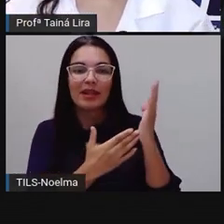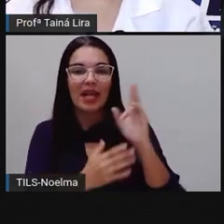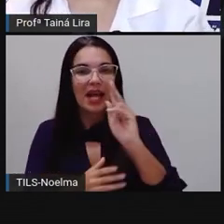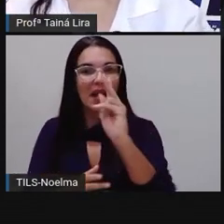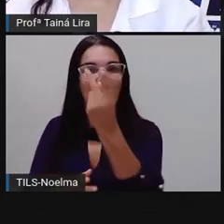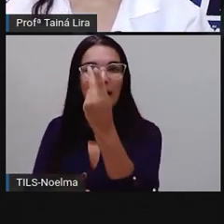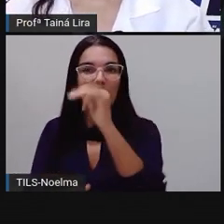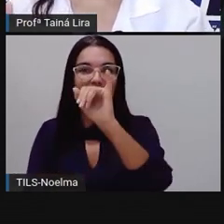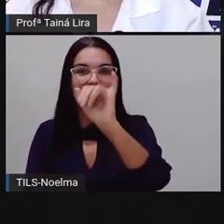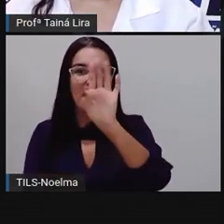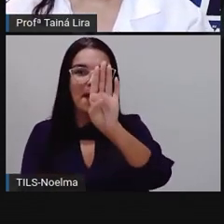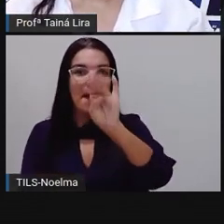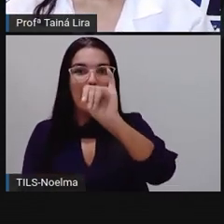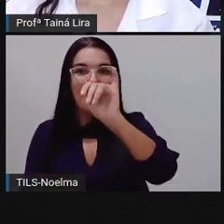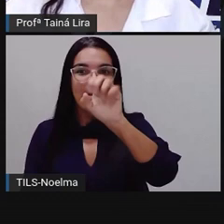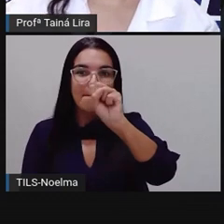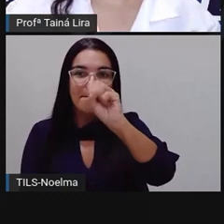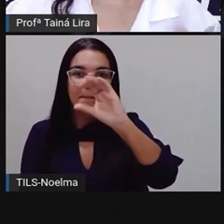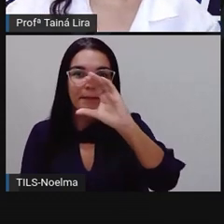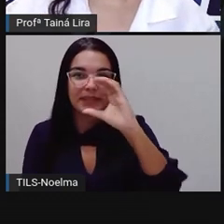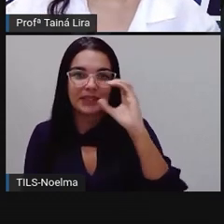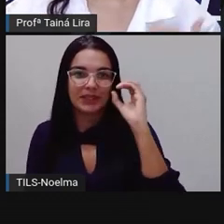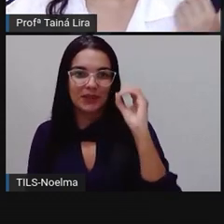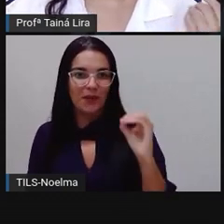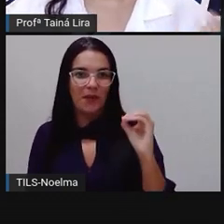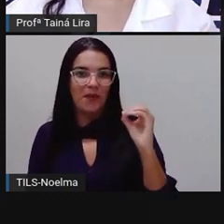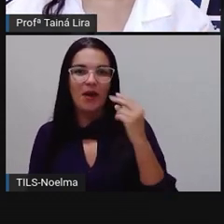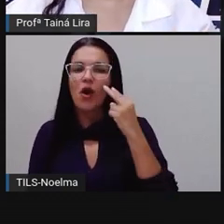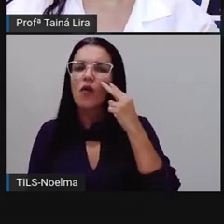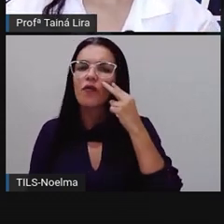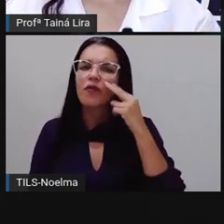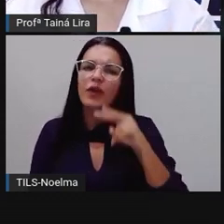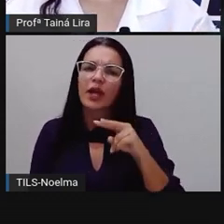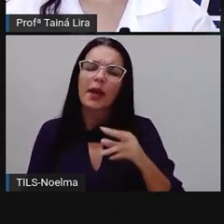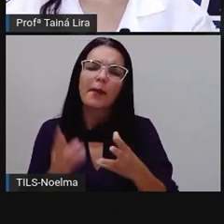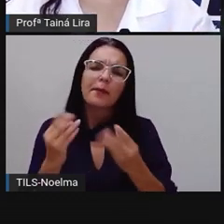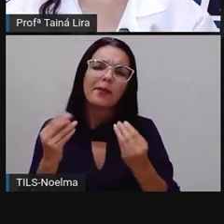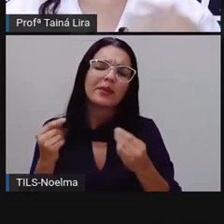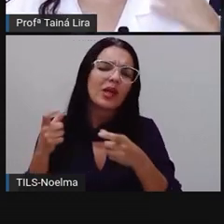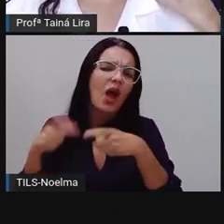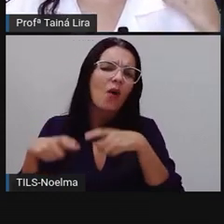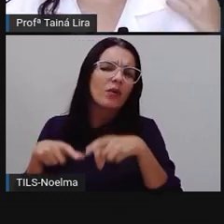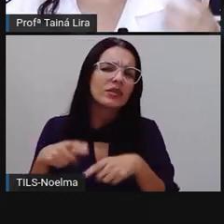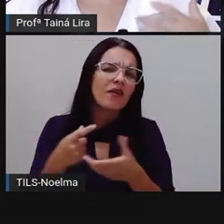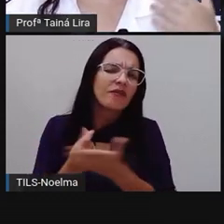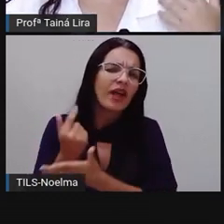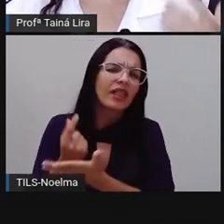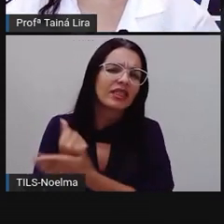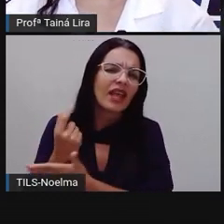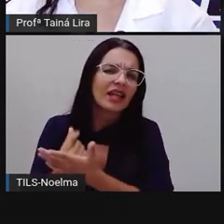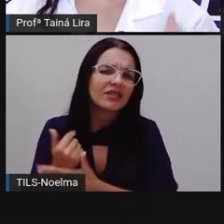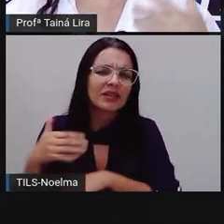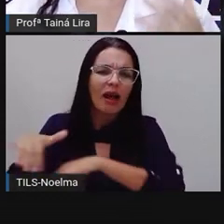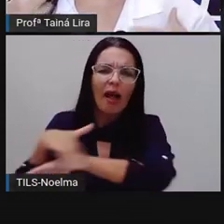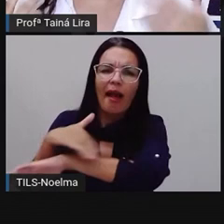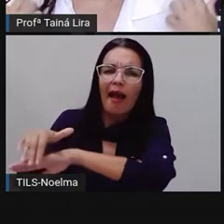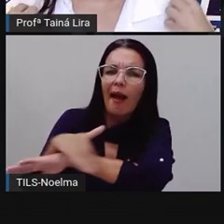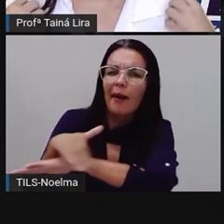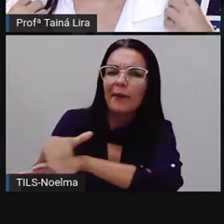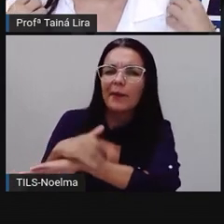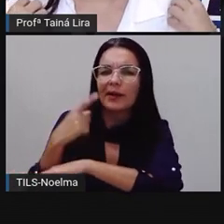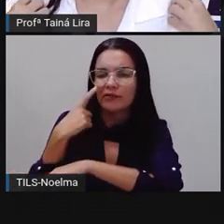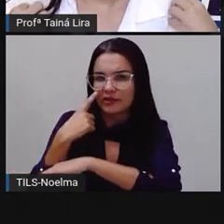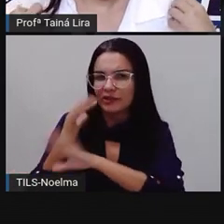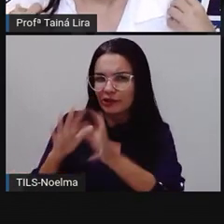hibisco, tá? Nós vemos muito o hibisco sendo vendido nas ruas. Eu